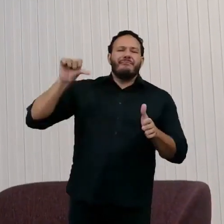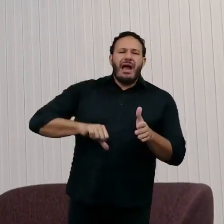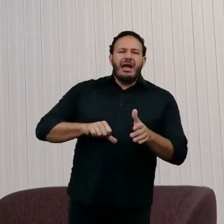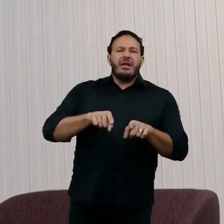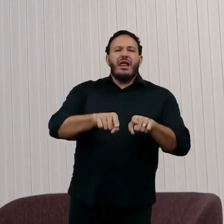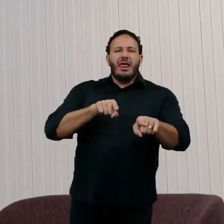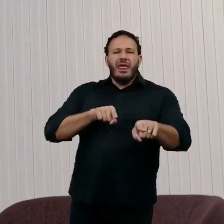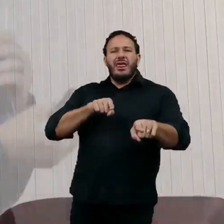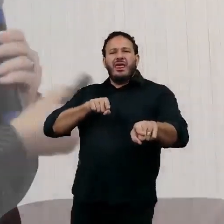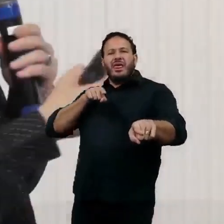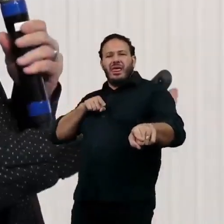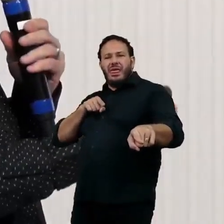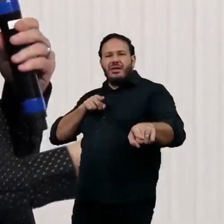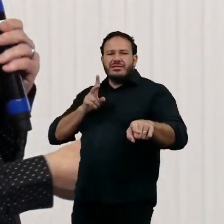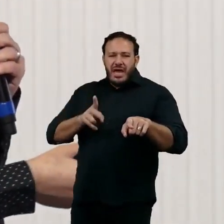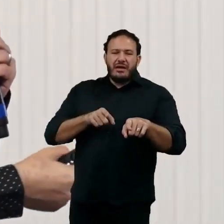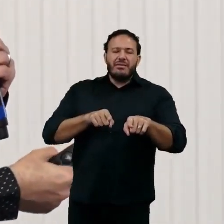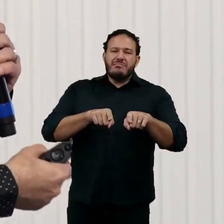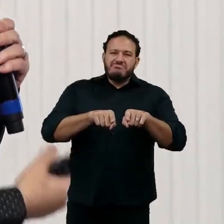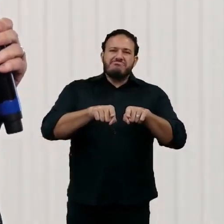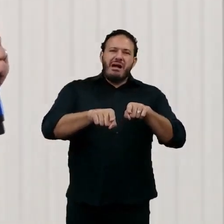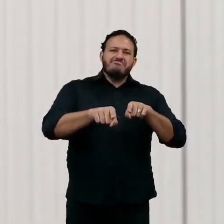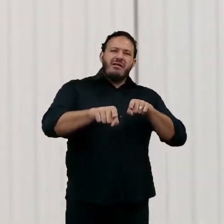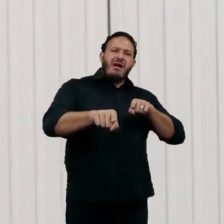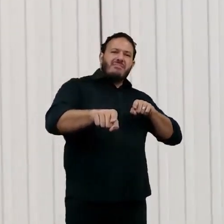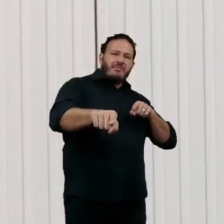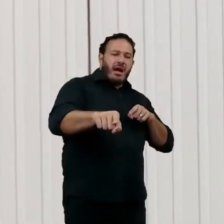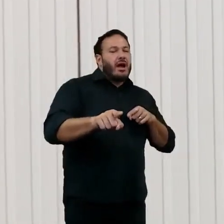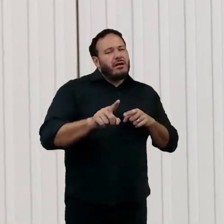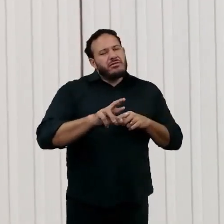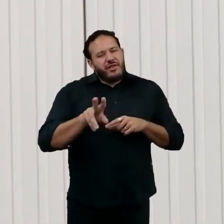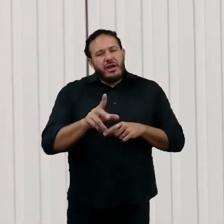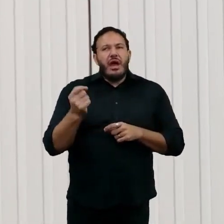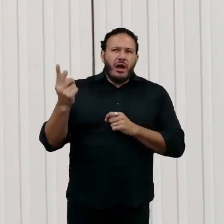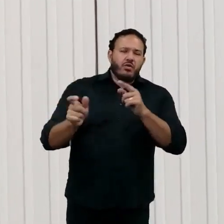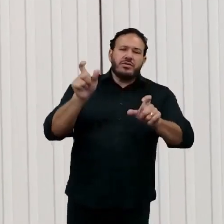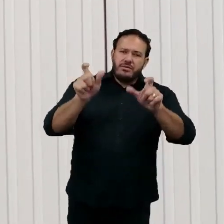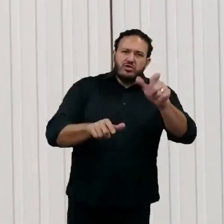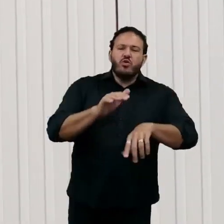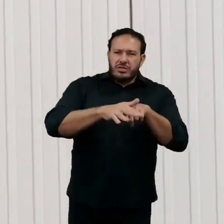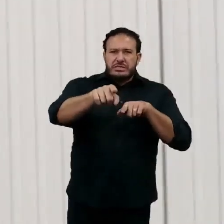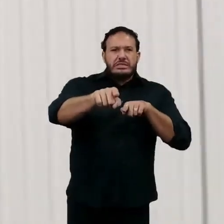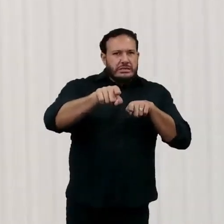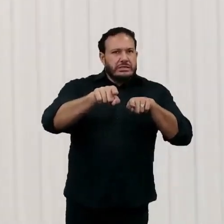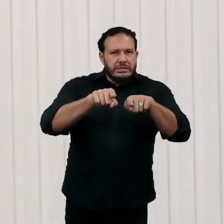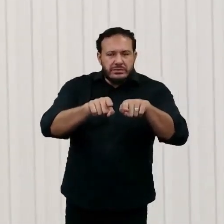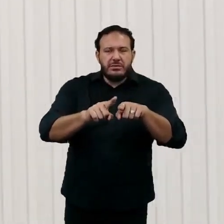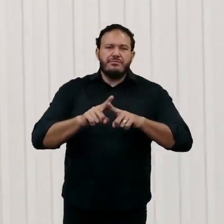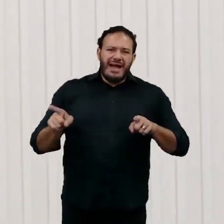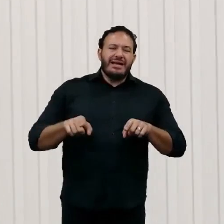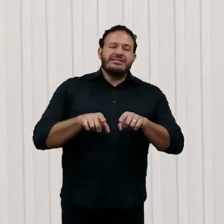E aí a lacuna só vai aumentando, com exceção de algumas pessoas. e essa lacuna